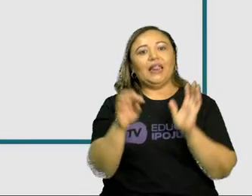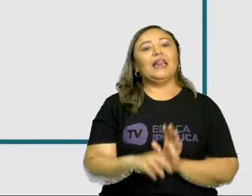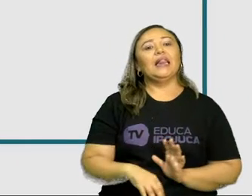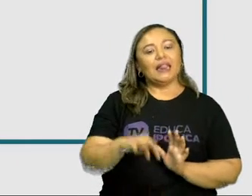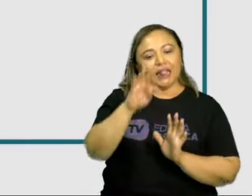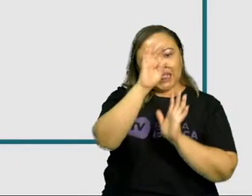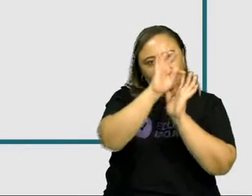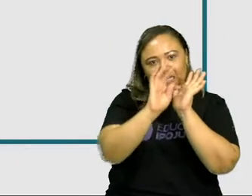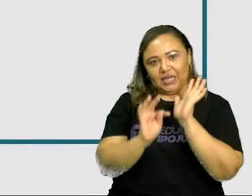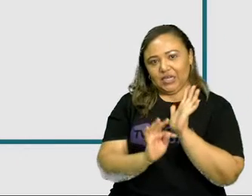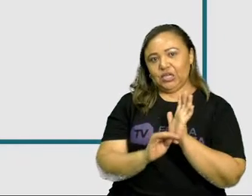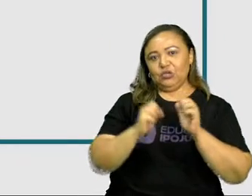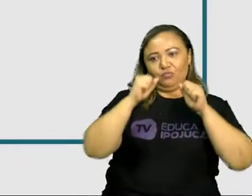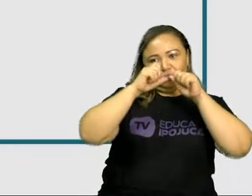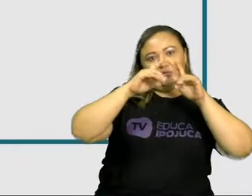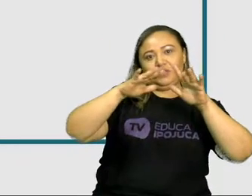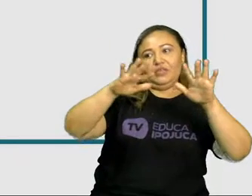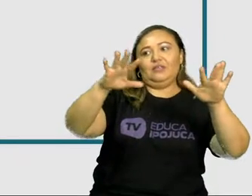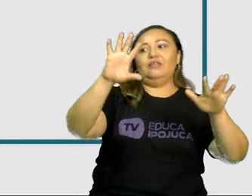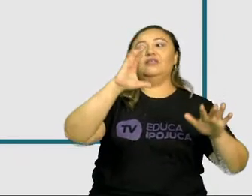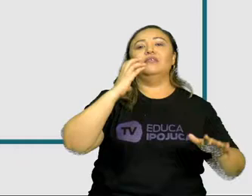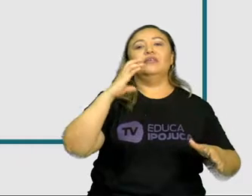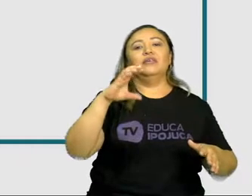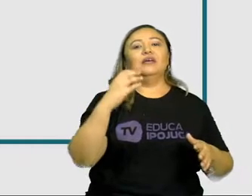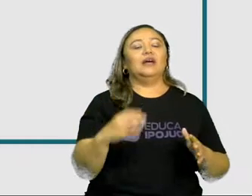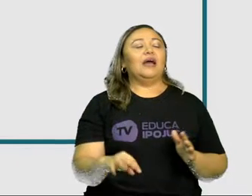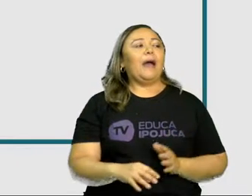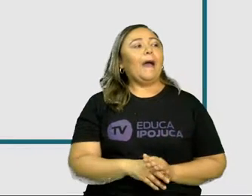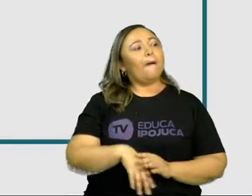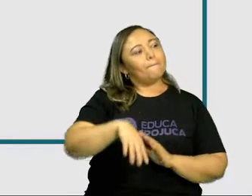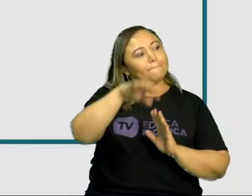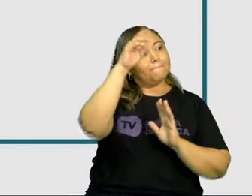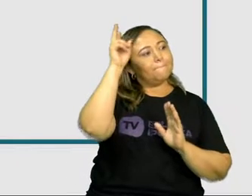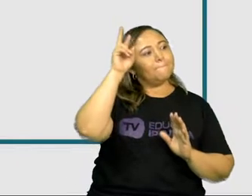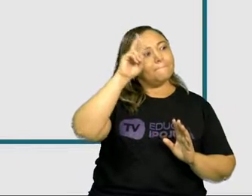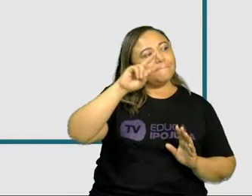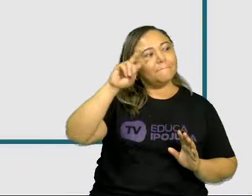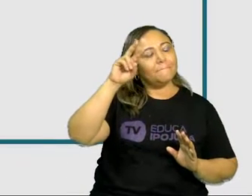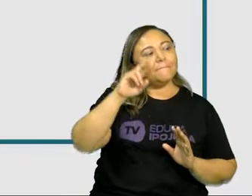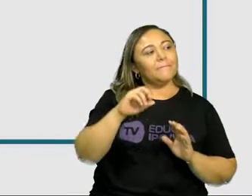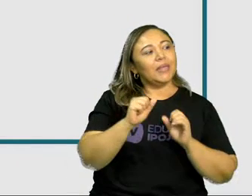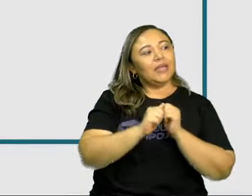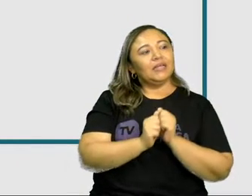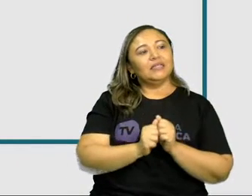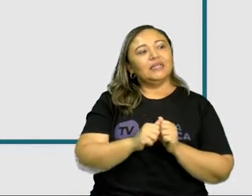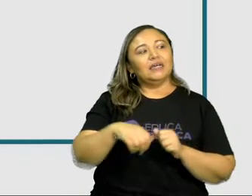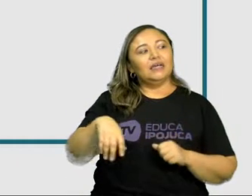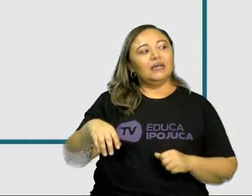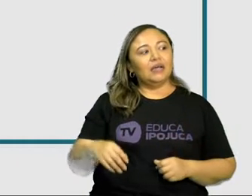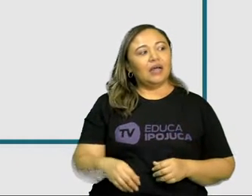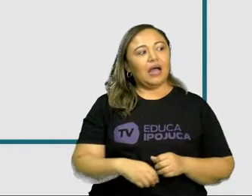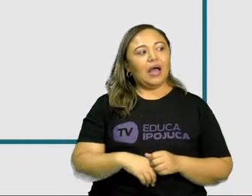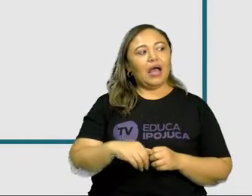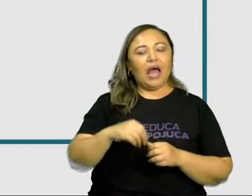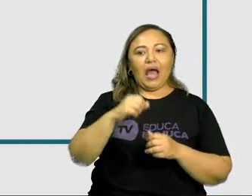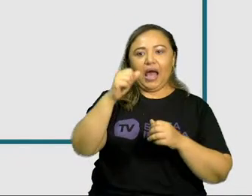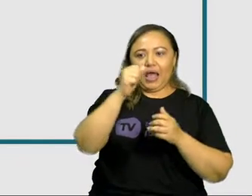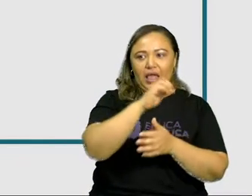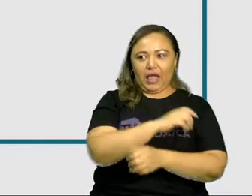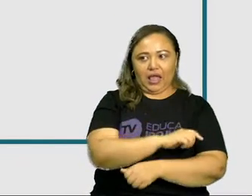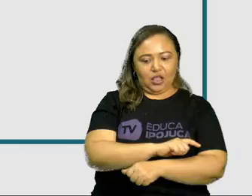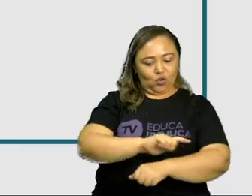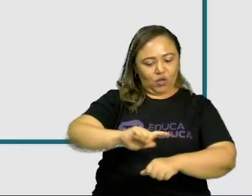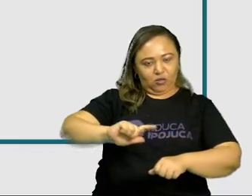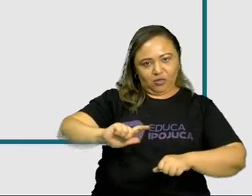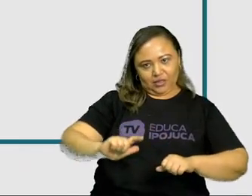A mensagem que eu trouxe para vocês hoje é muito interessante, da Mayara Benati. A educação abre portas da mente